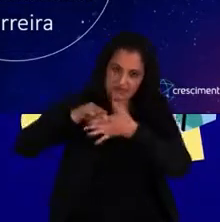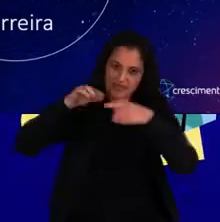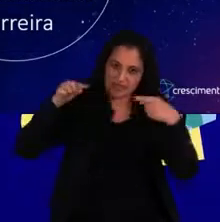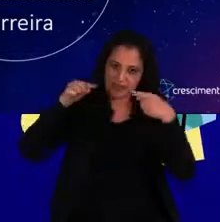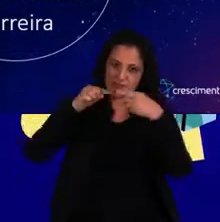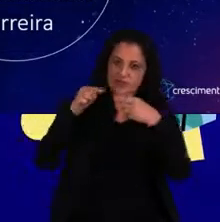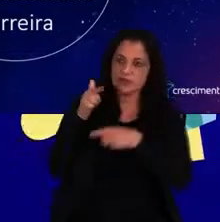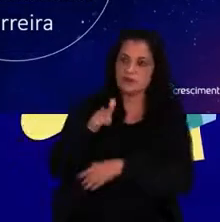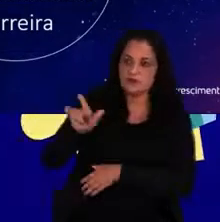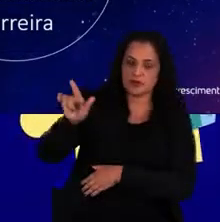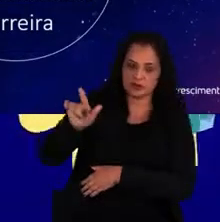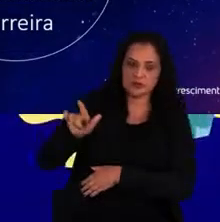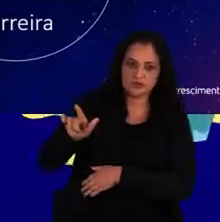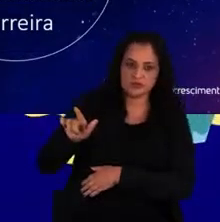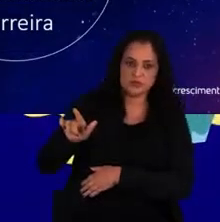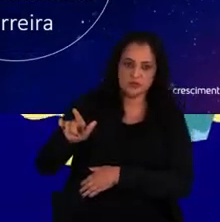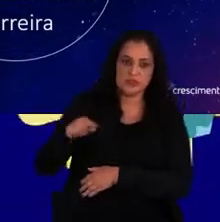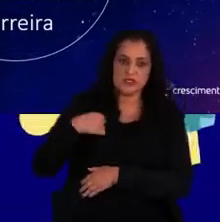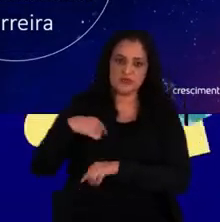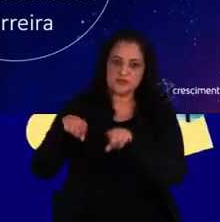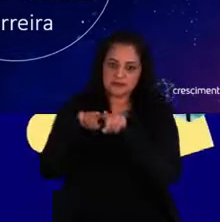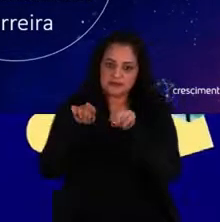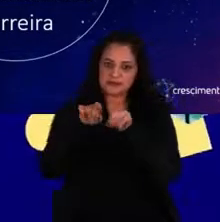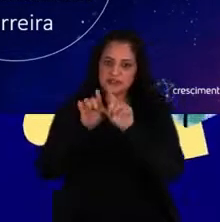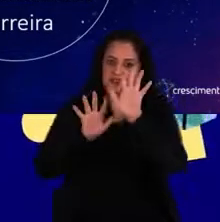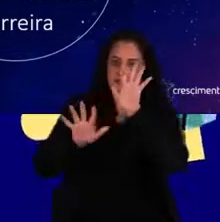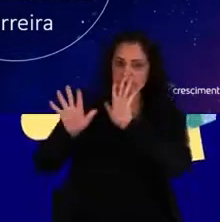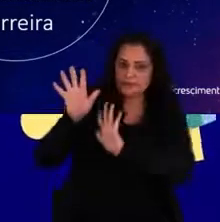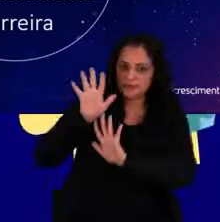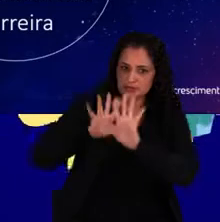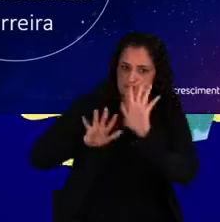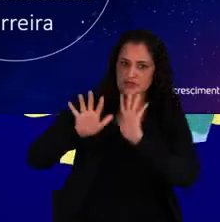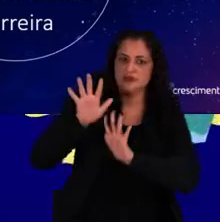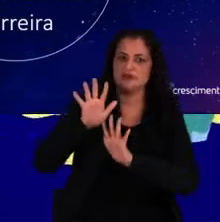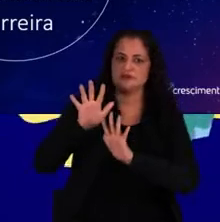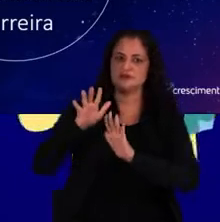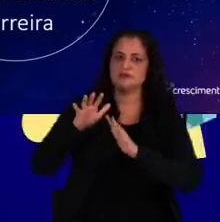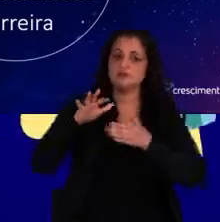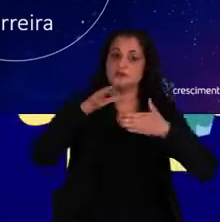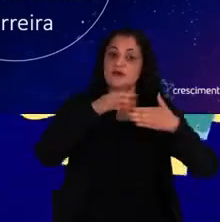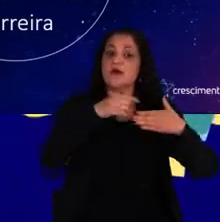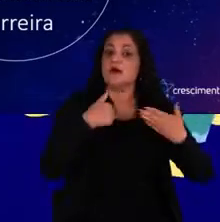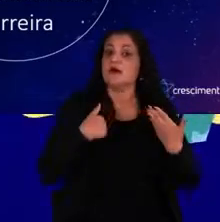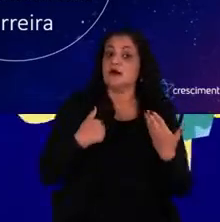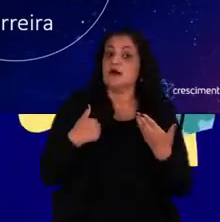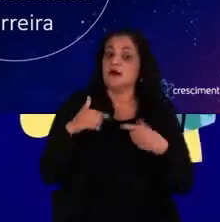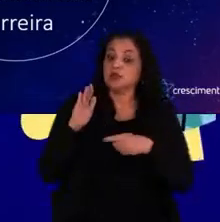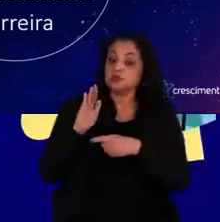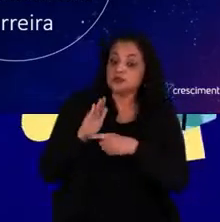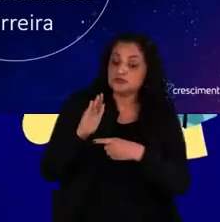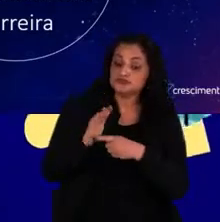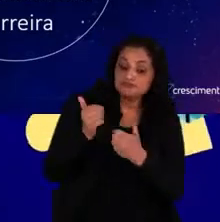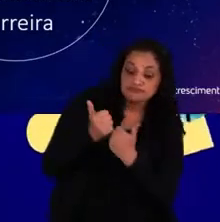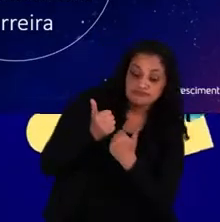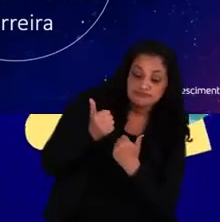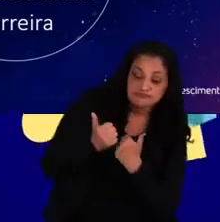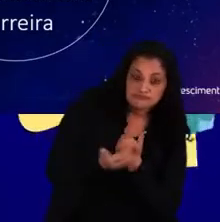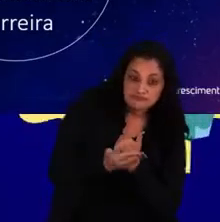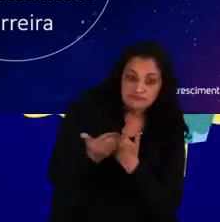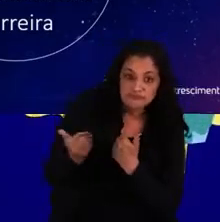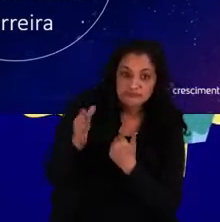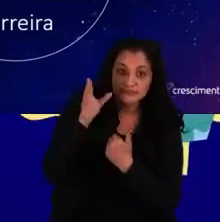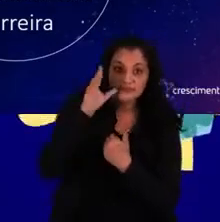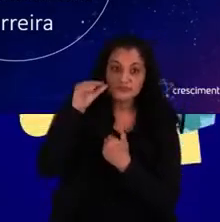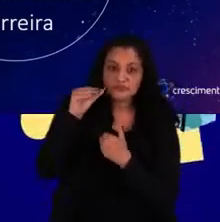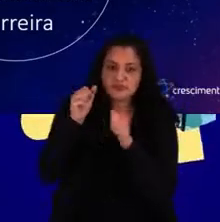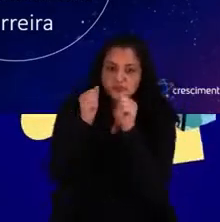ao outro. Então o quanto eu também tenho um cuidado ao dar um direcionamento para os meus liderados, a buscar